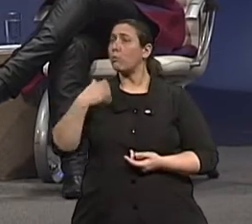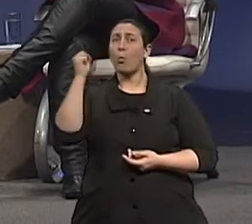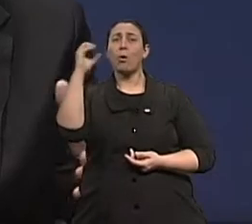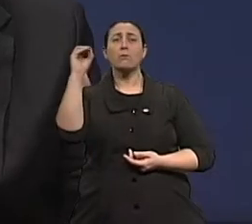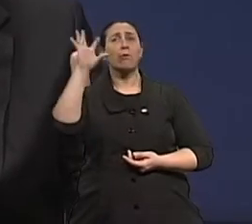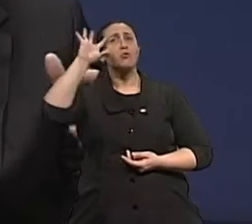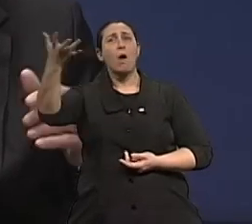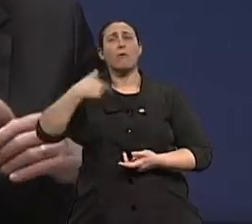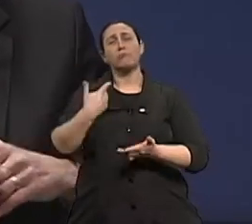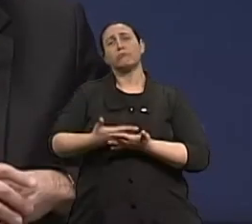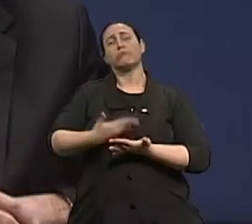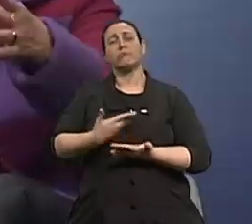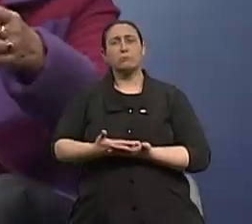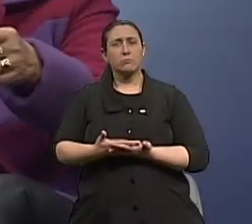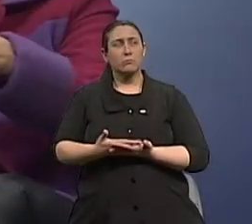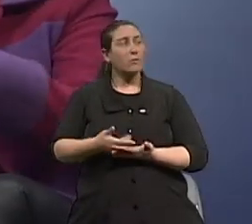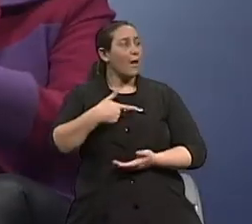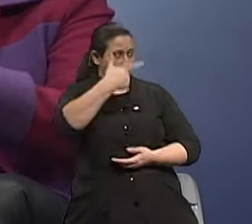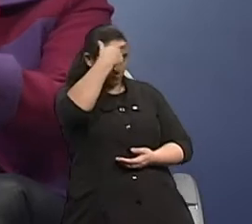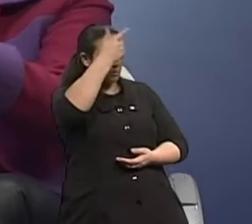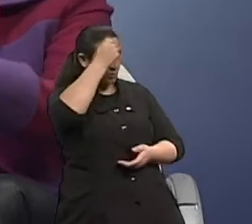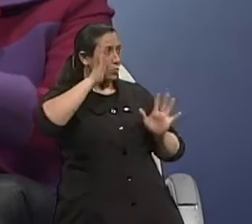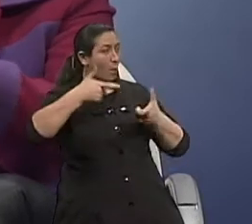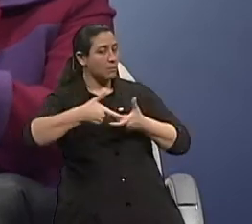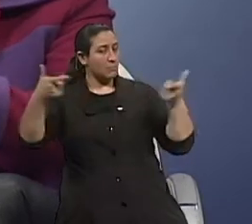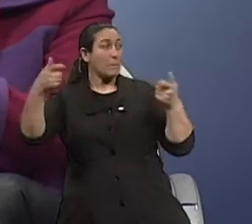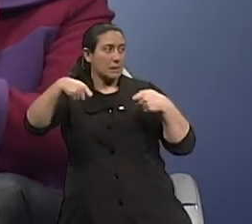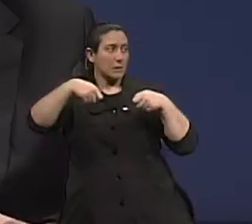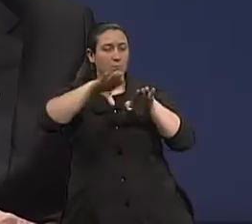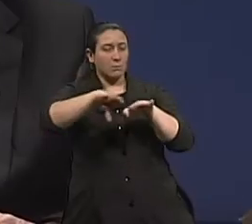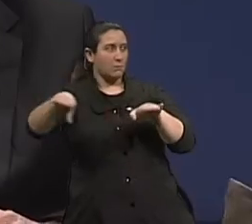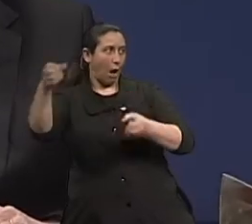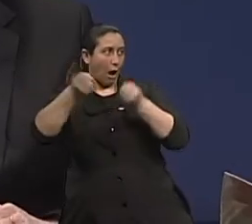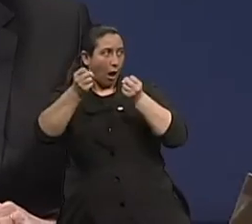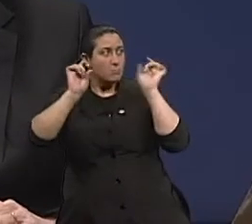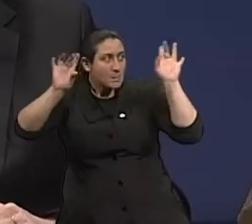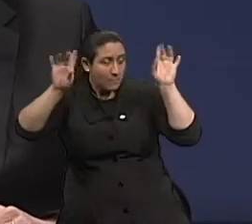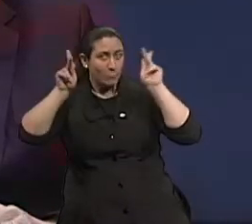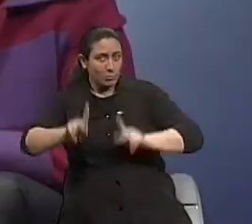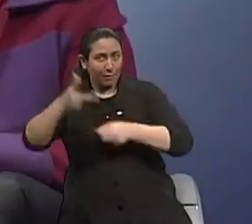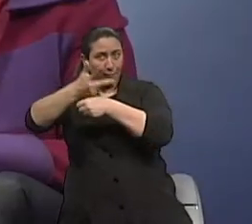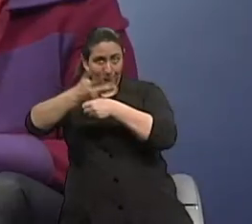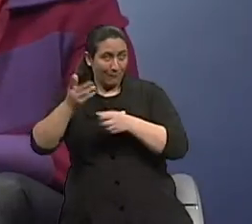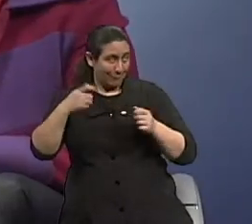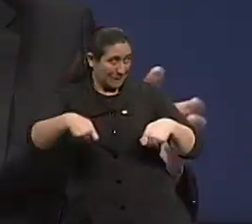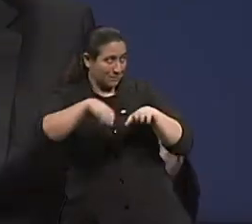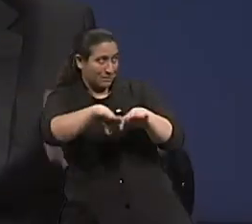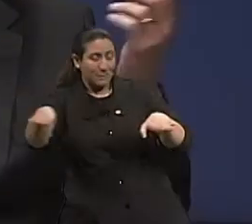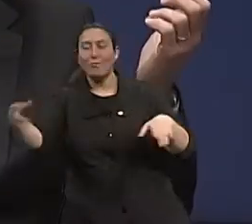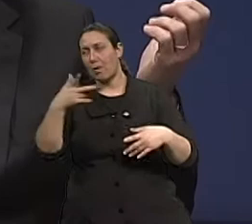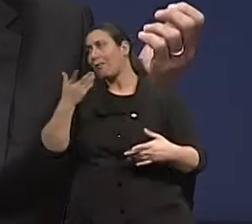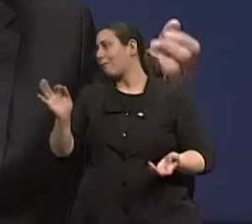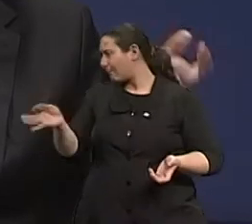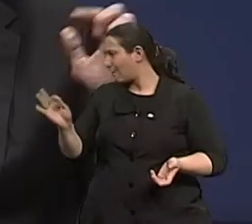Essa foi a grande mudança. As universidades já tem que botar no estacionamento, o estacionamento para o idoso. Ah, sim. Os idosos estão estudando. Na pós-graduação nós